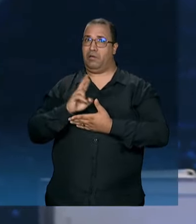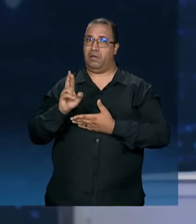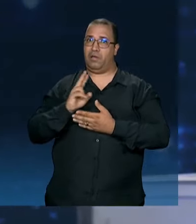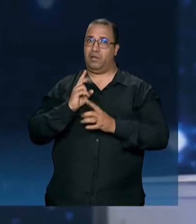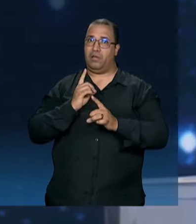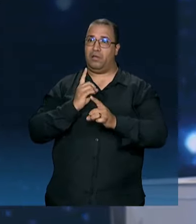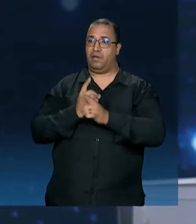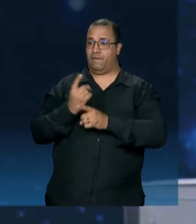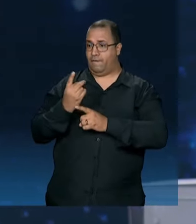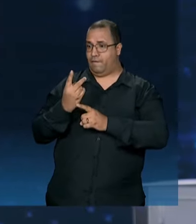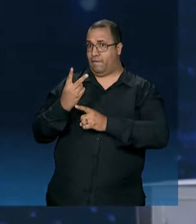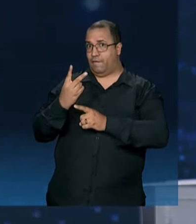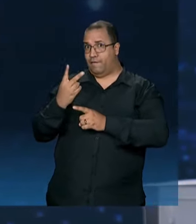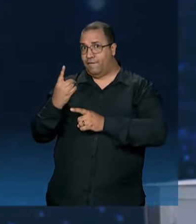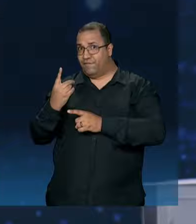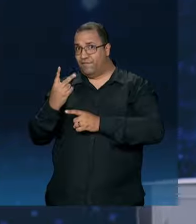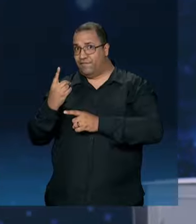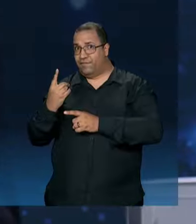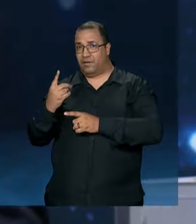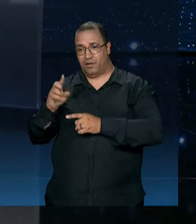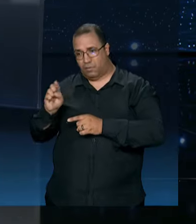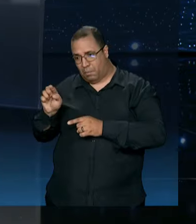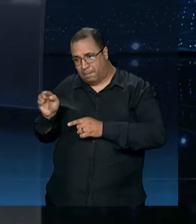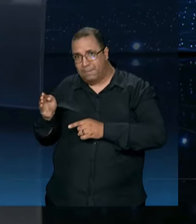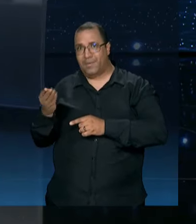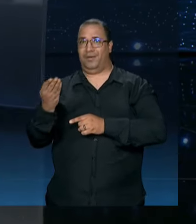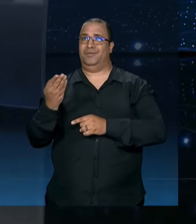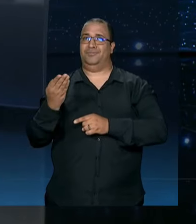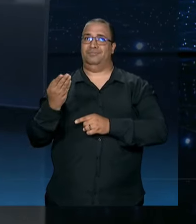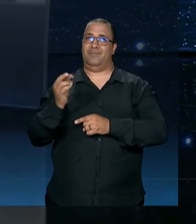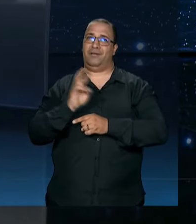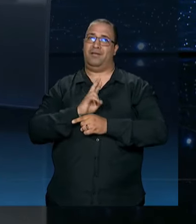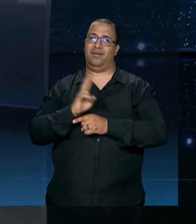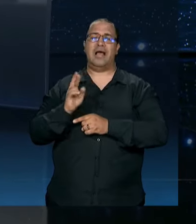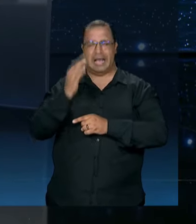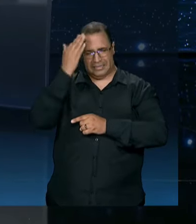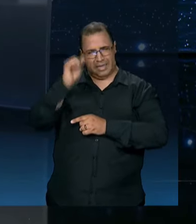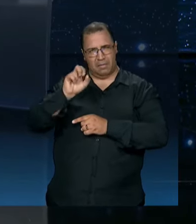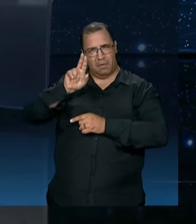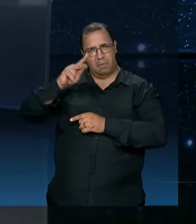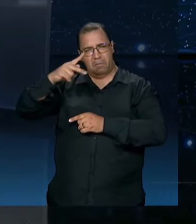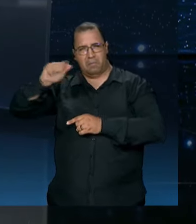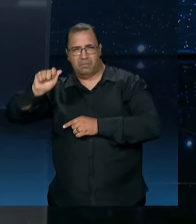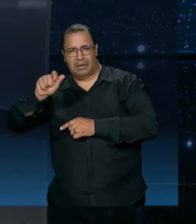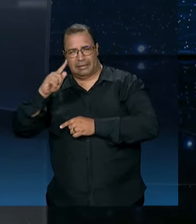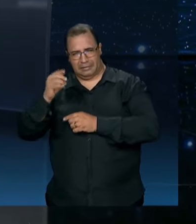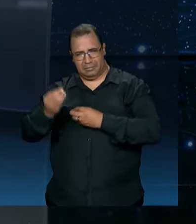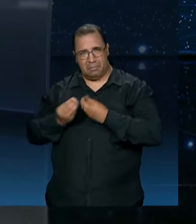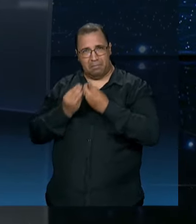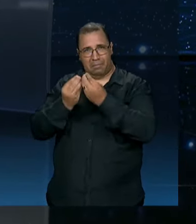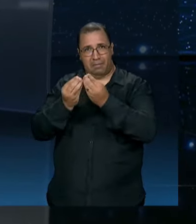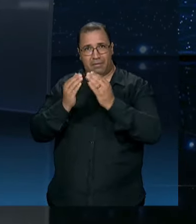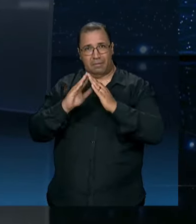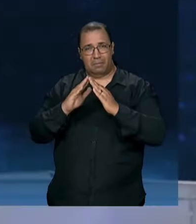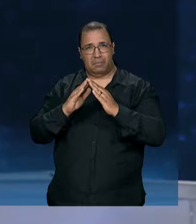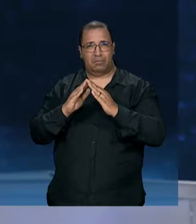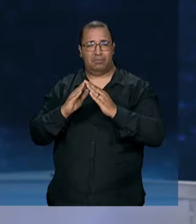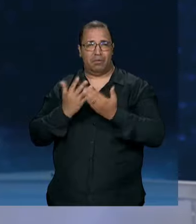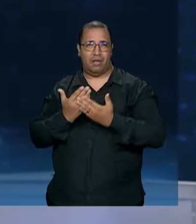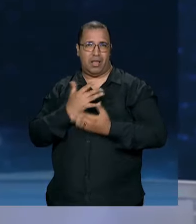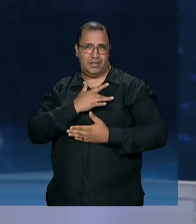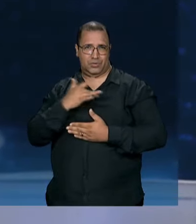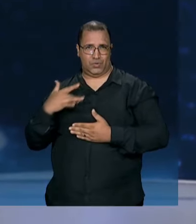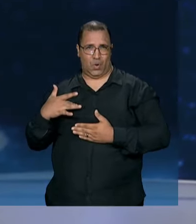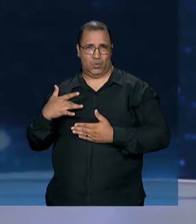eu elevei para 21 bilhões de reais. Sabe quantas UPAs eu entreguei? Aliás, vou te contar uma coisa, até a gestão do Haddad eram 3